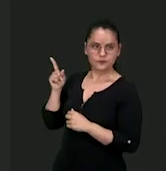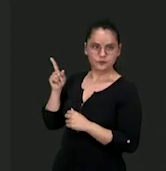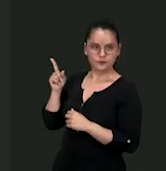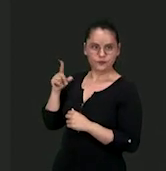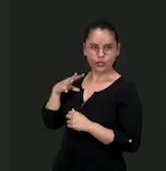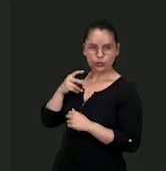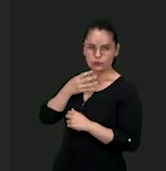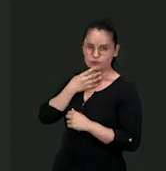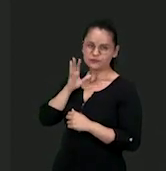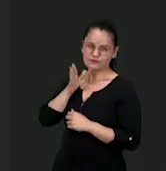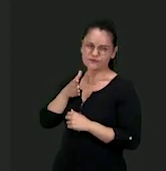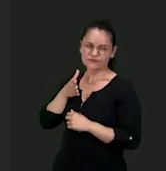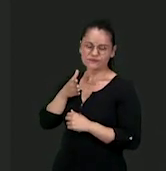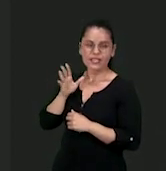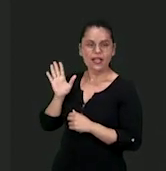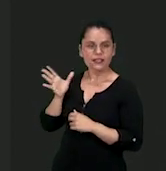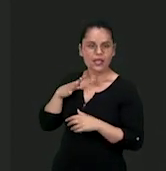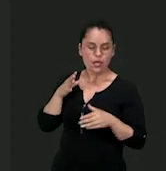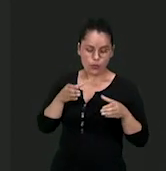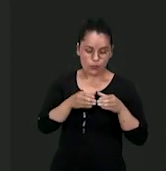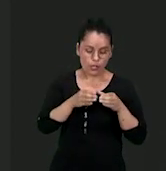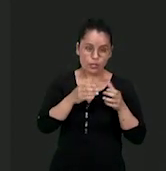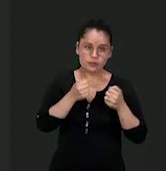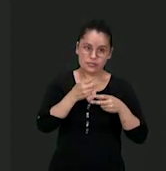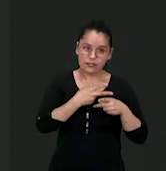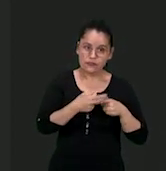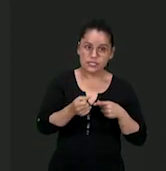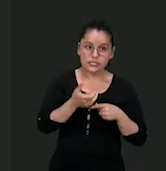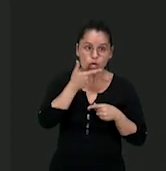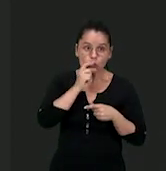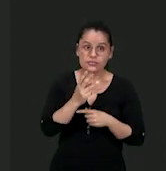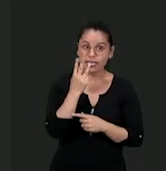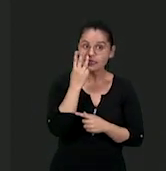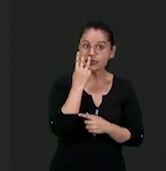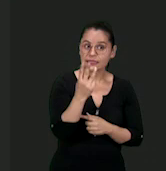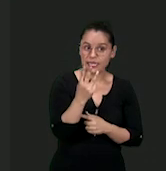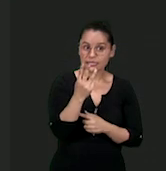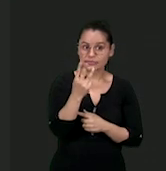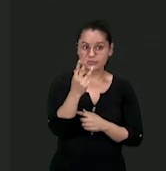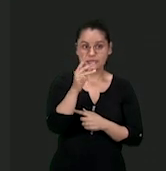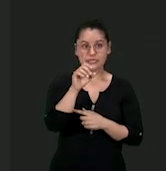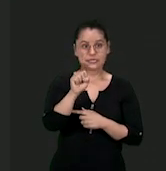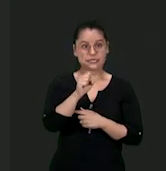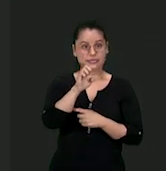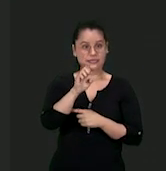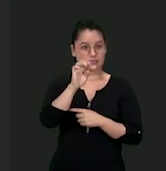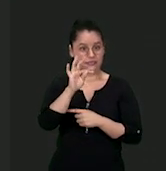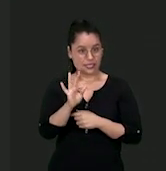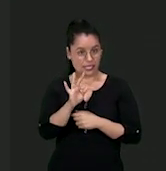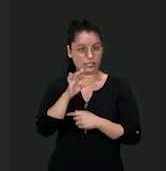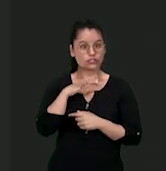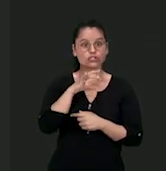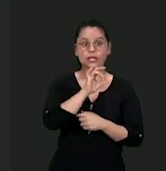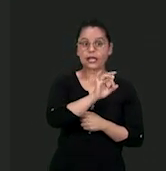todo mundo conhece isso aqui, né? Uma equipe tem que vencer três sets, ok? Cada set tem duração de 25